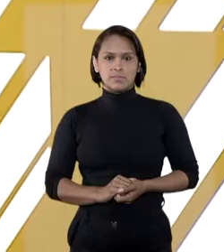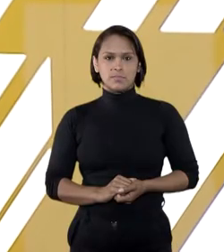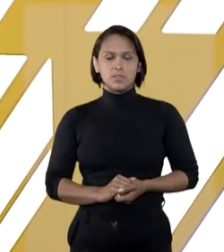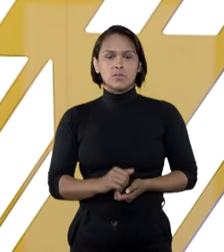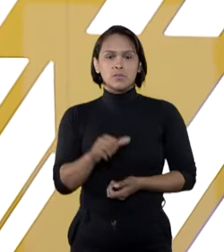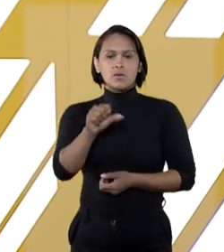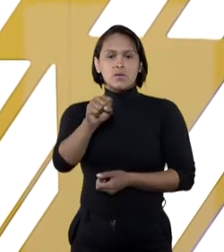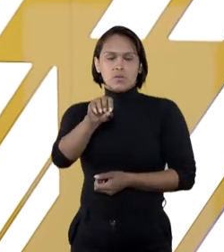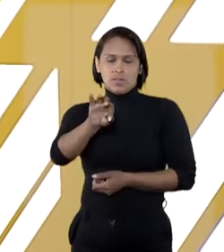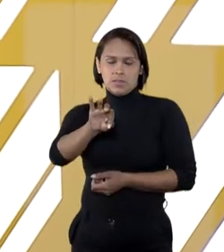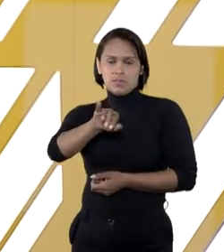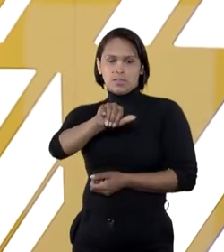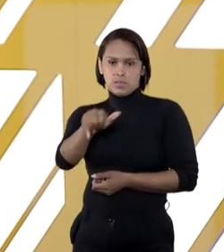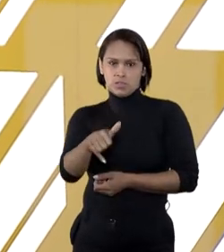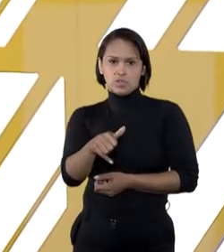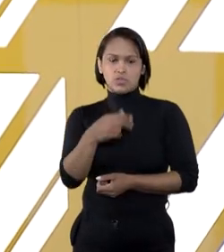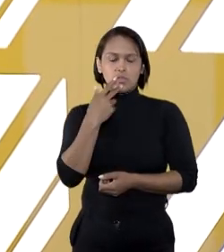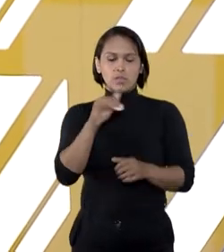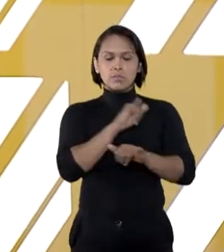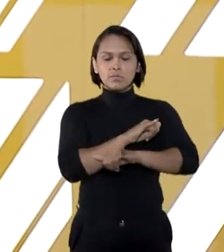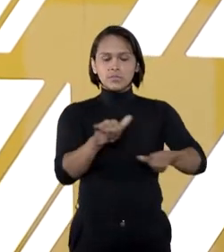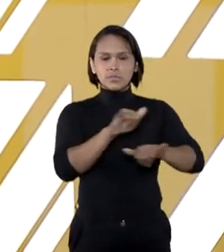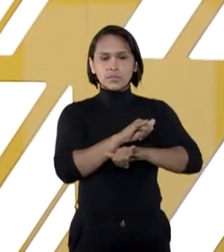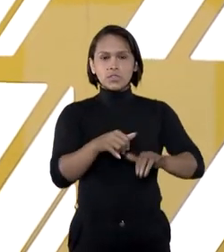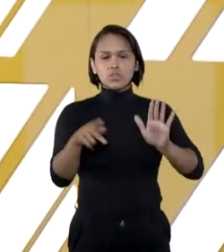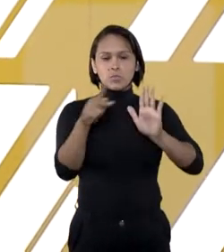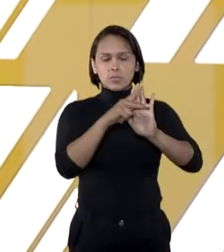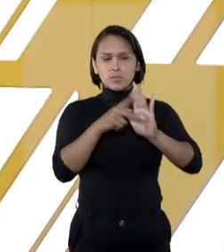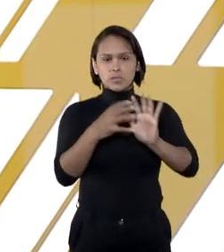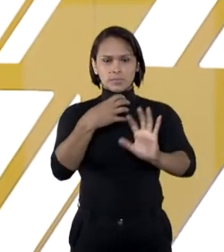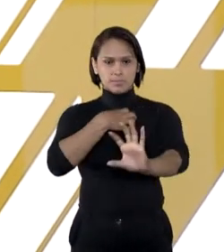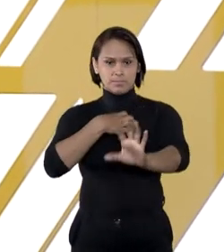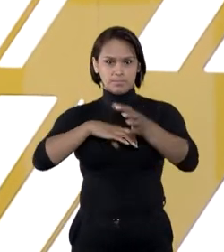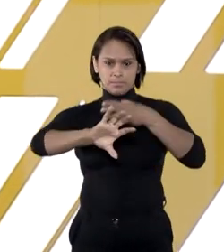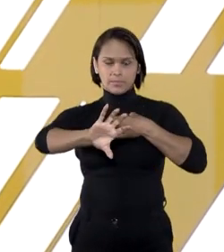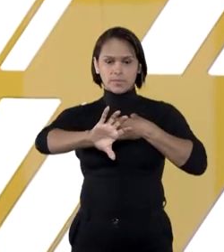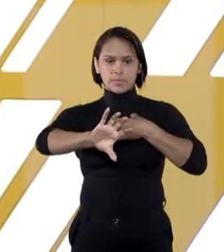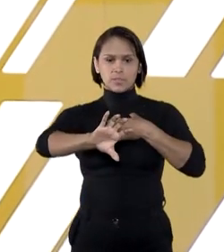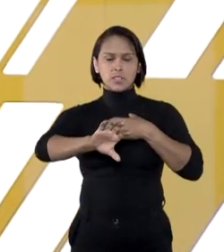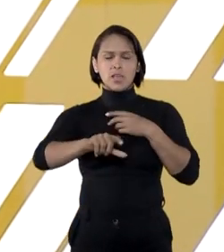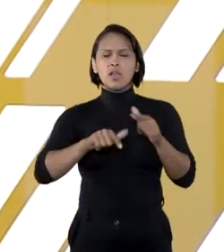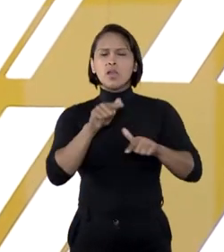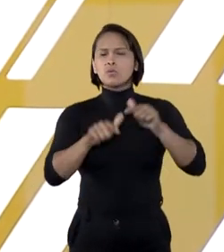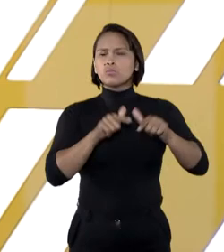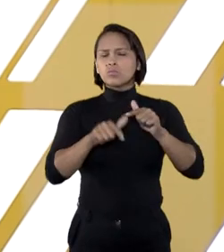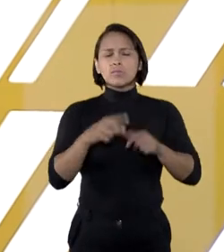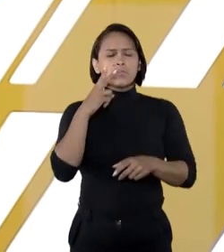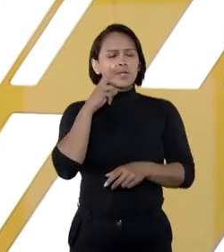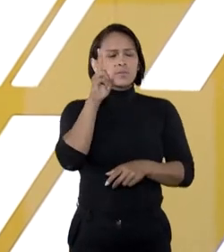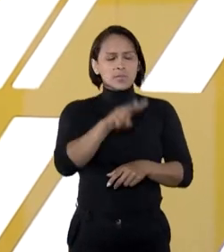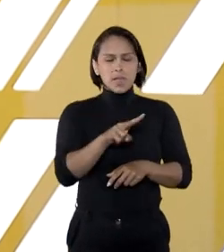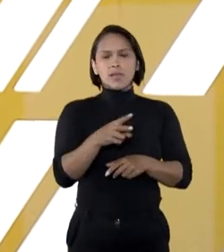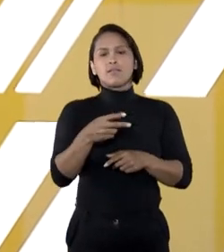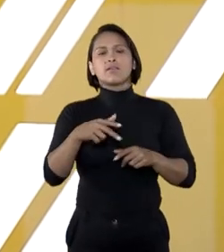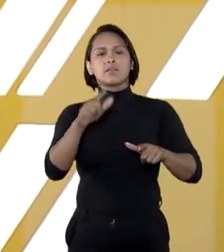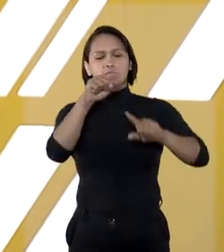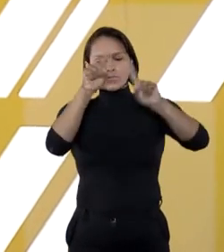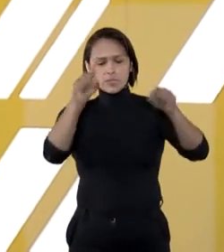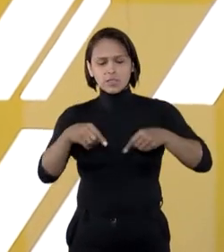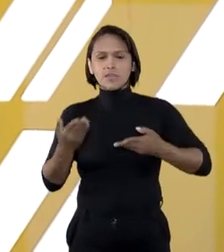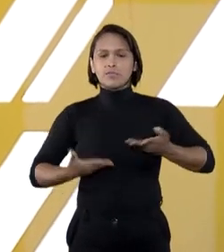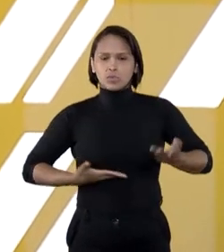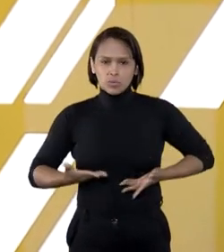O Superior Tribunal de Justiça lançou o projeto Empatia. É uma ação que visa estimular servidores e